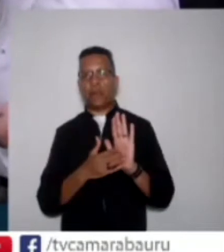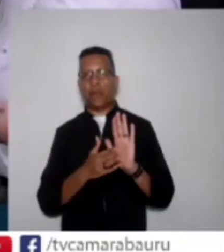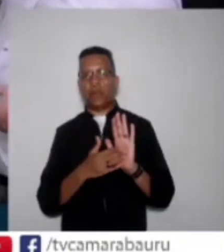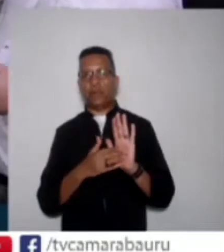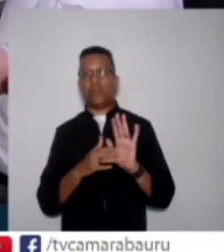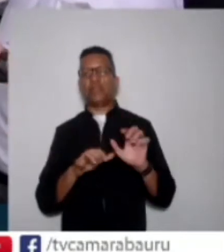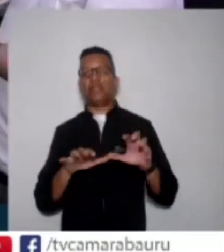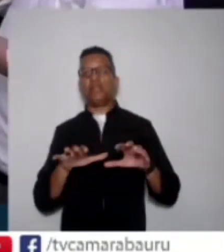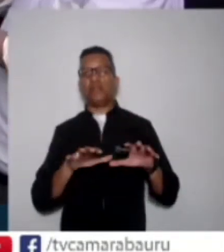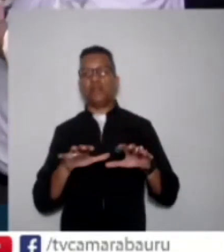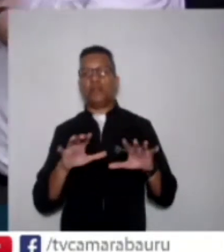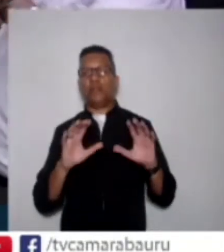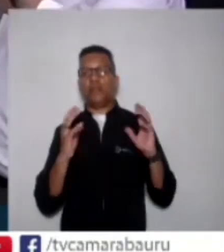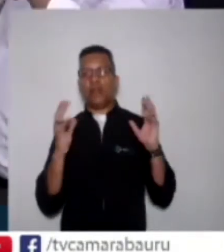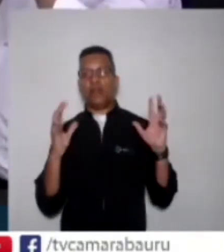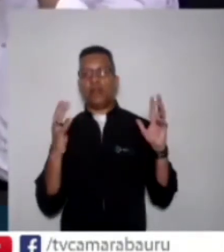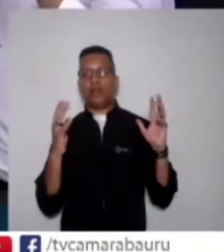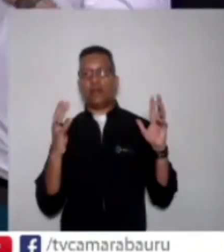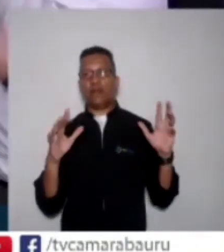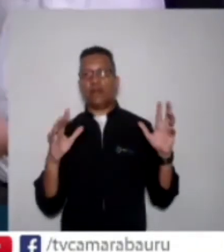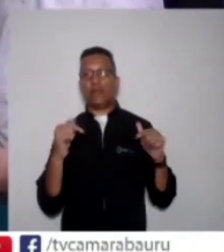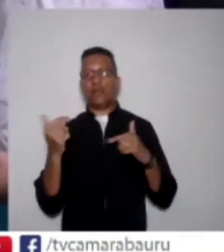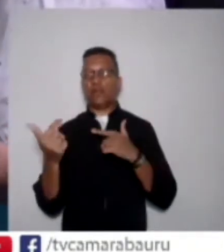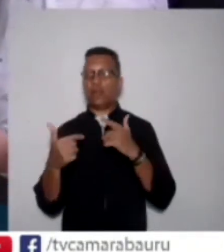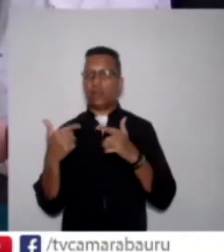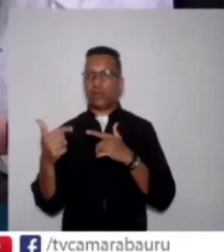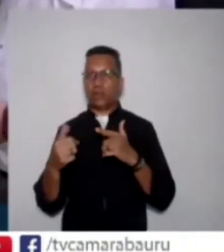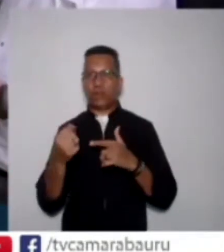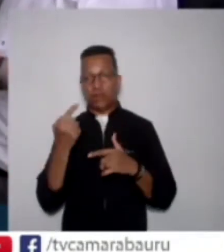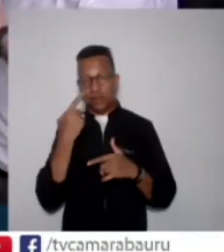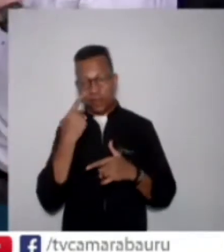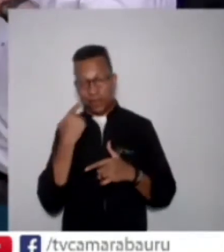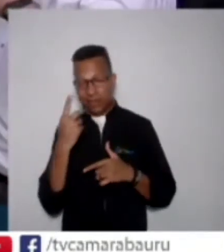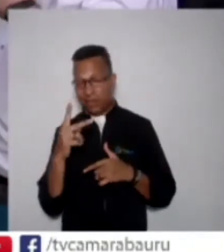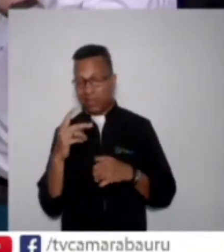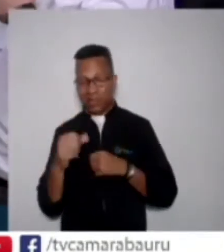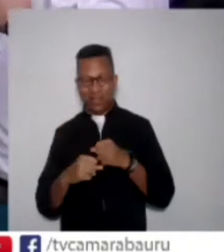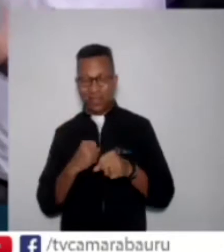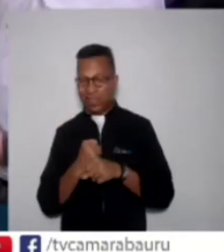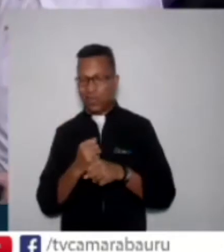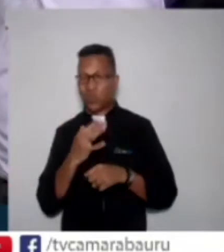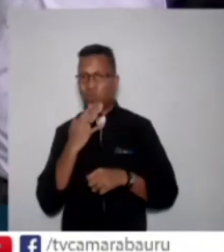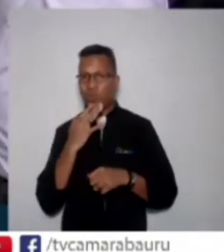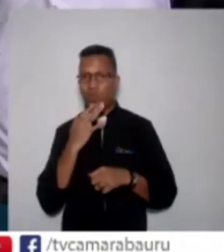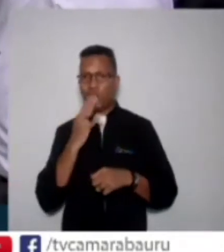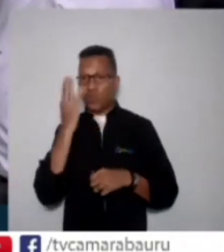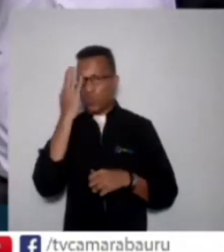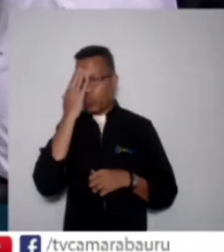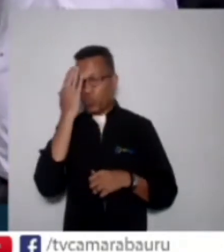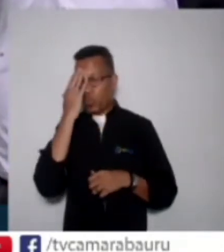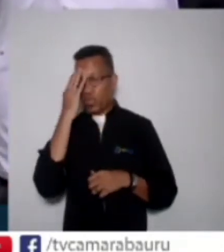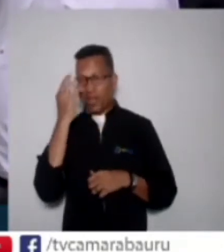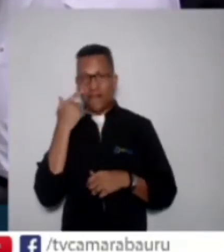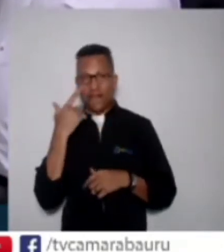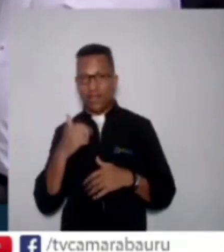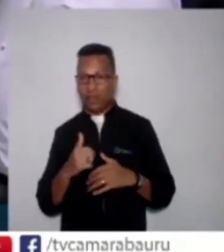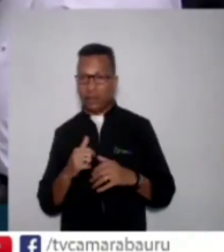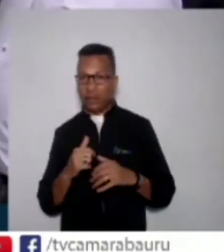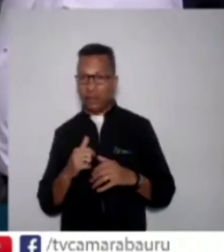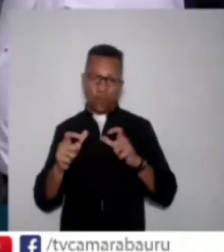para você, que eu conheço o trabalho faz anos e eu vi, acompanho de perto o seu crescimento.